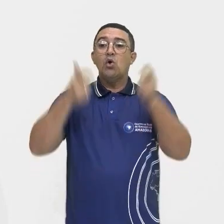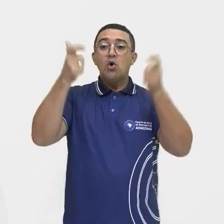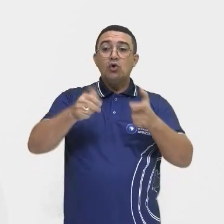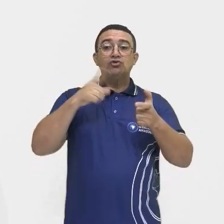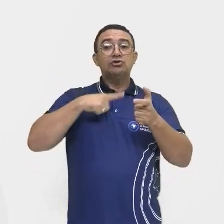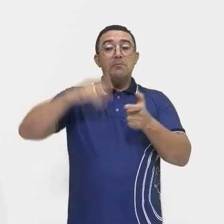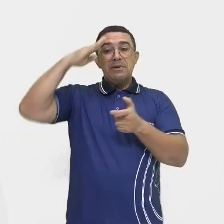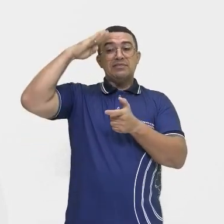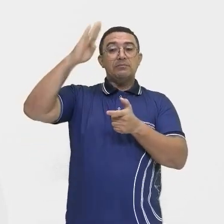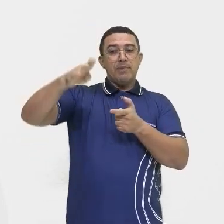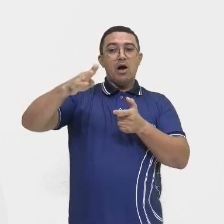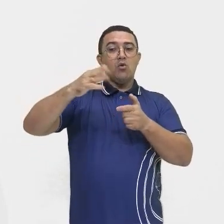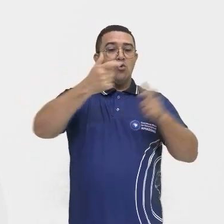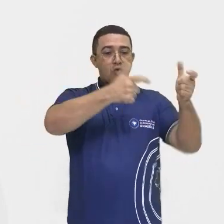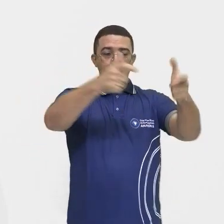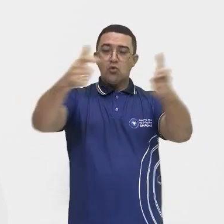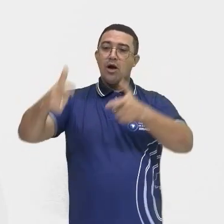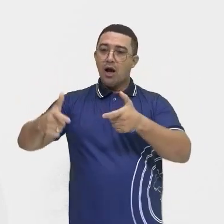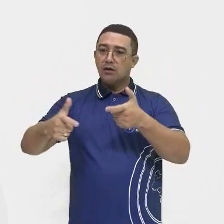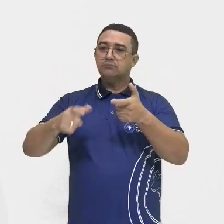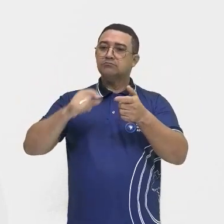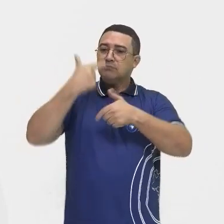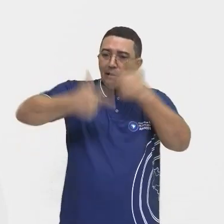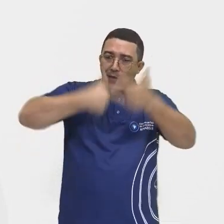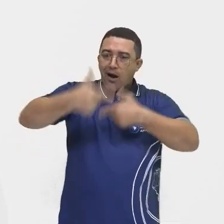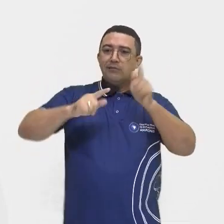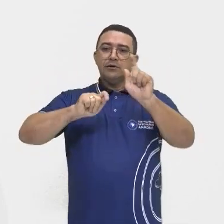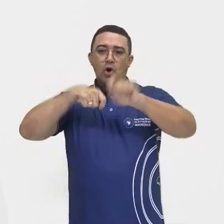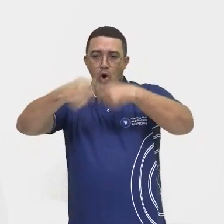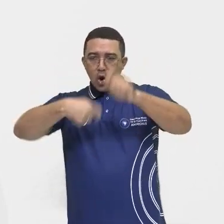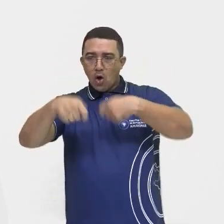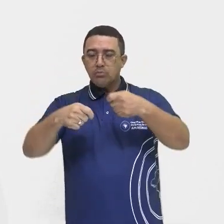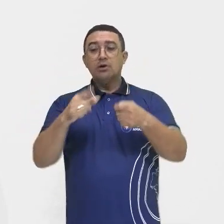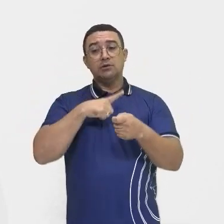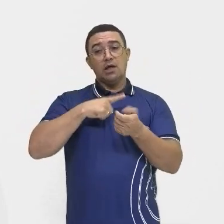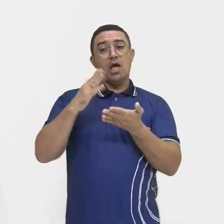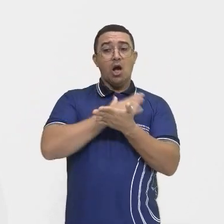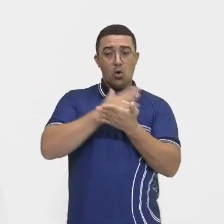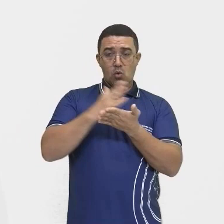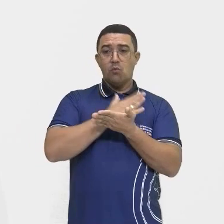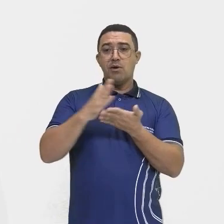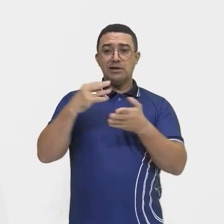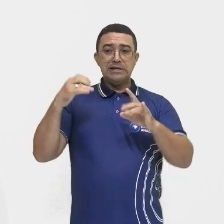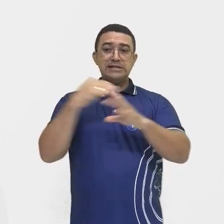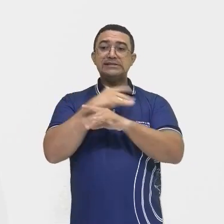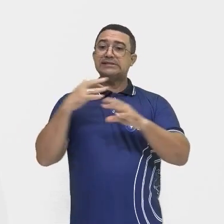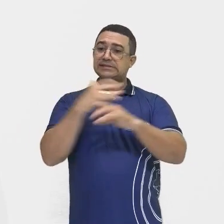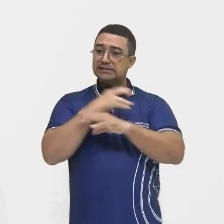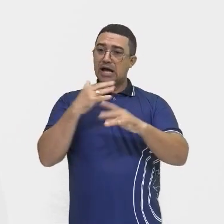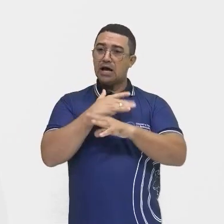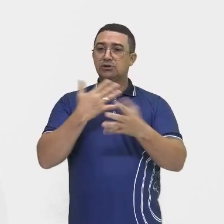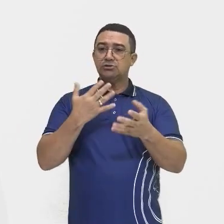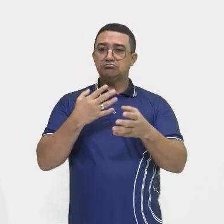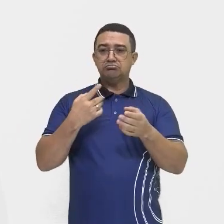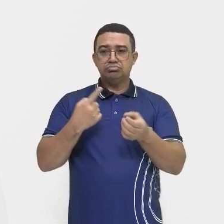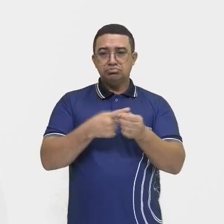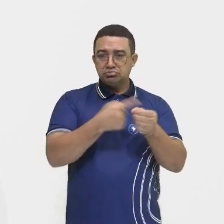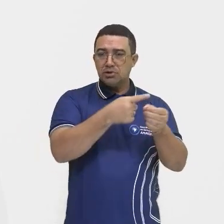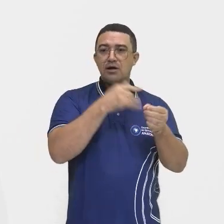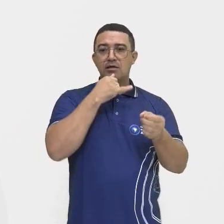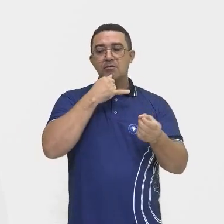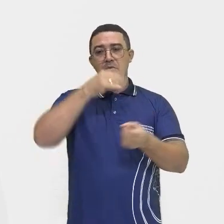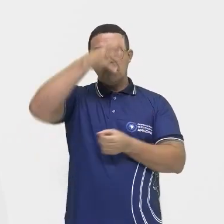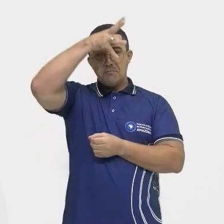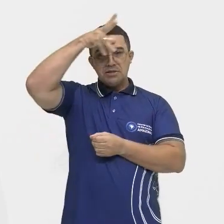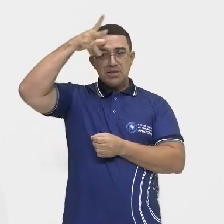principais atividades econômicas. Aí a gente tem algumas cidades nessa extensa cadeia, que se beneficiaram, que é o caso de